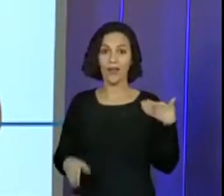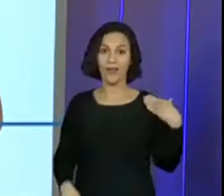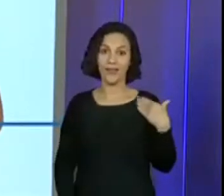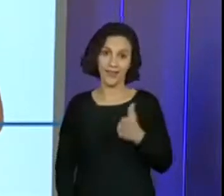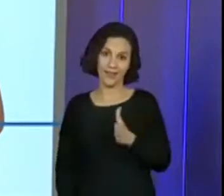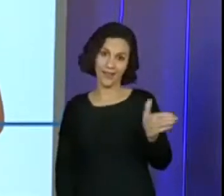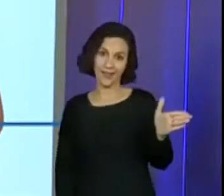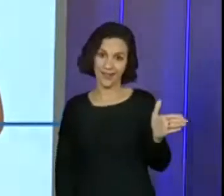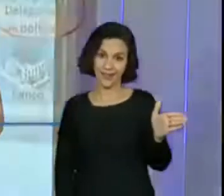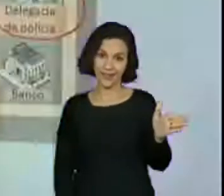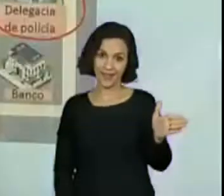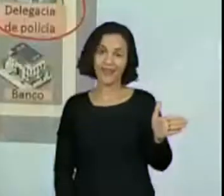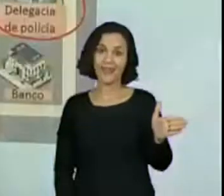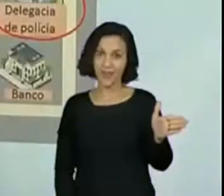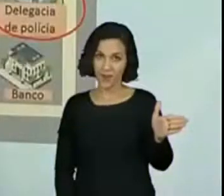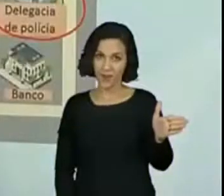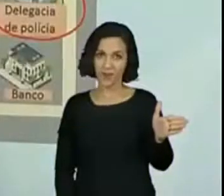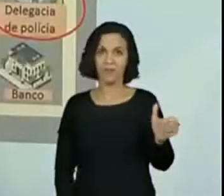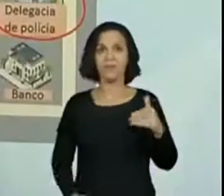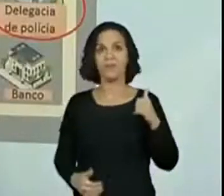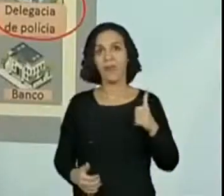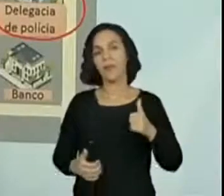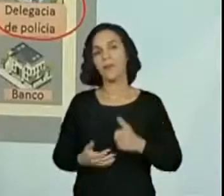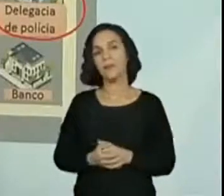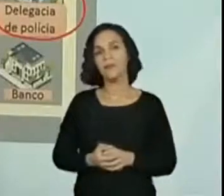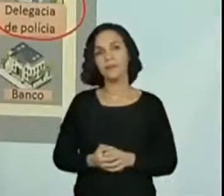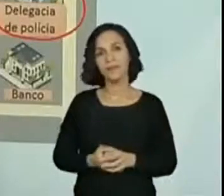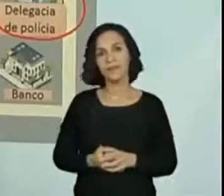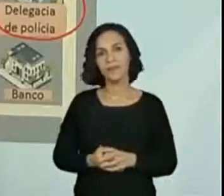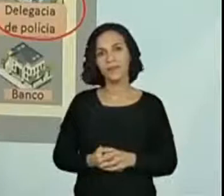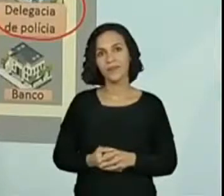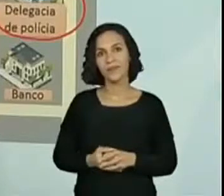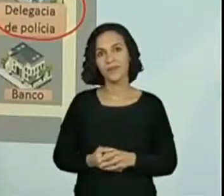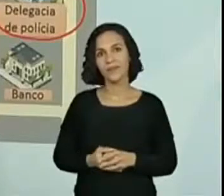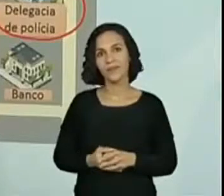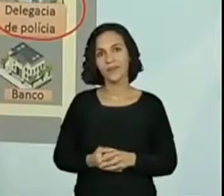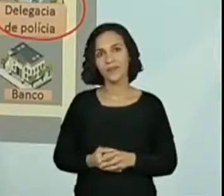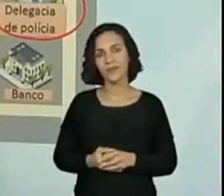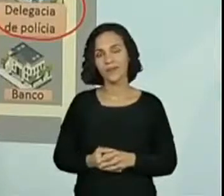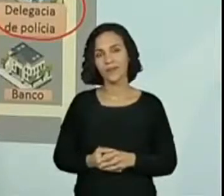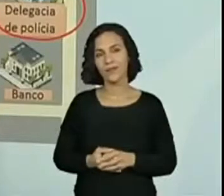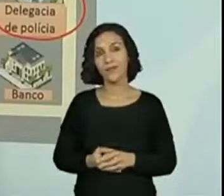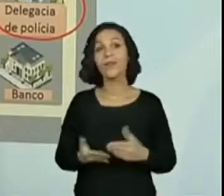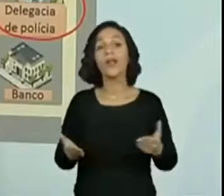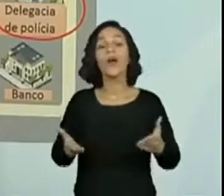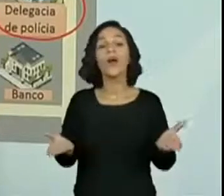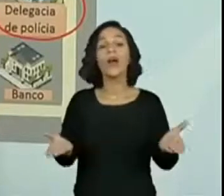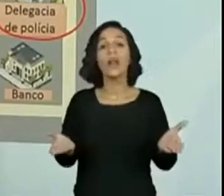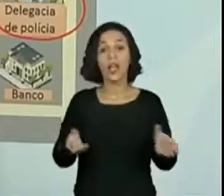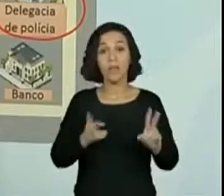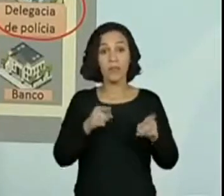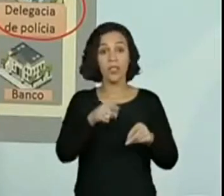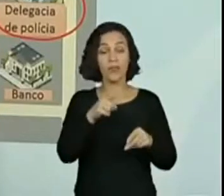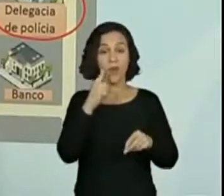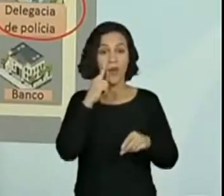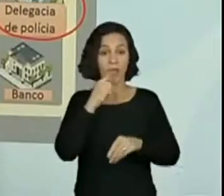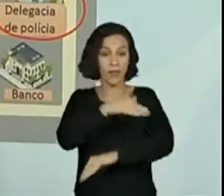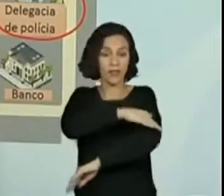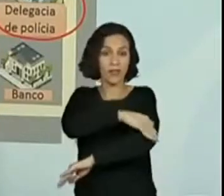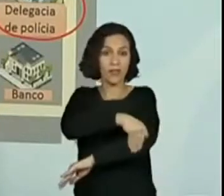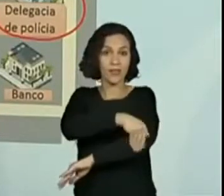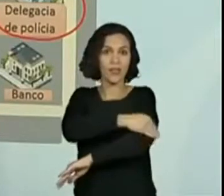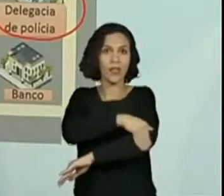Esquerda. Pela Rua Inhambu, olha lá. Bruna. A Pro Bruna. Isso aí, Pro Bruna. Agora ela está na esquina da Rua